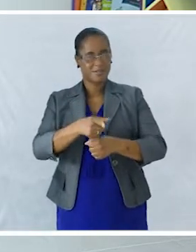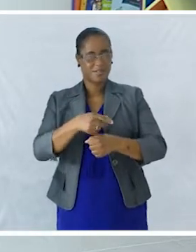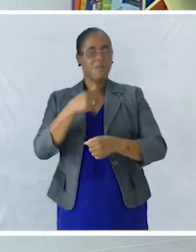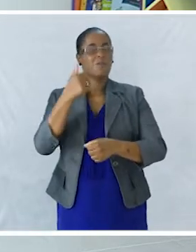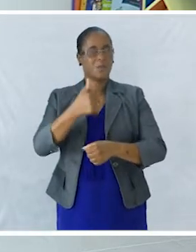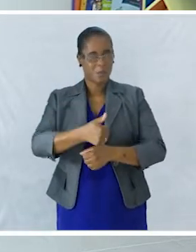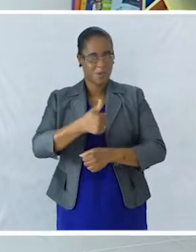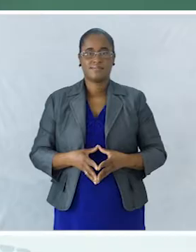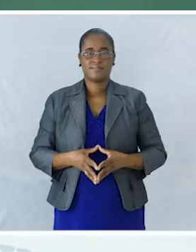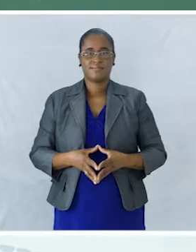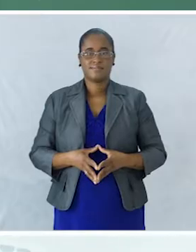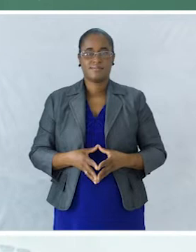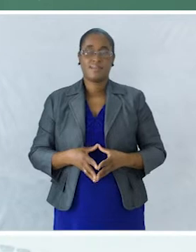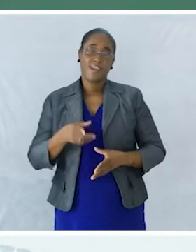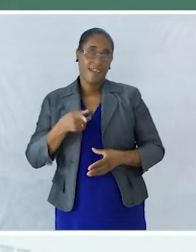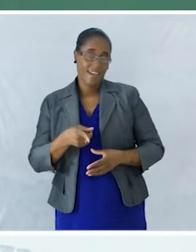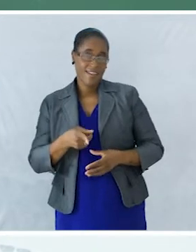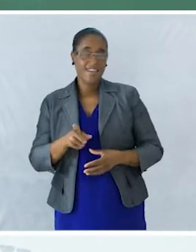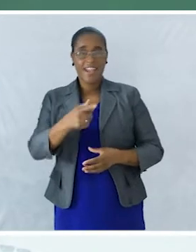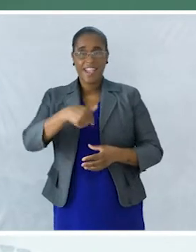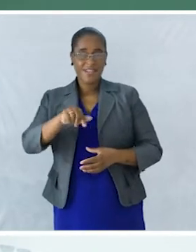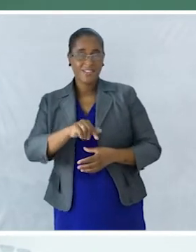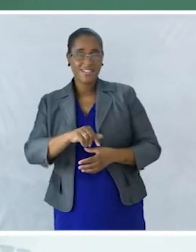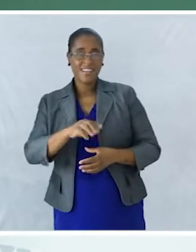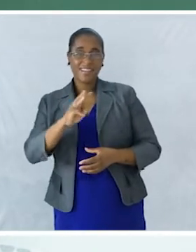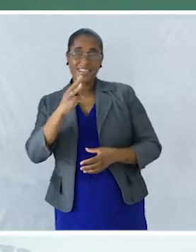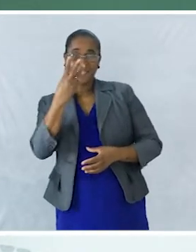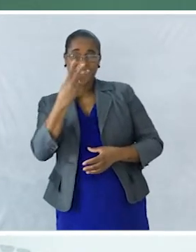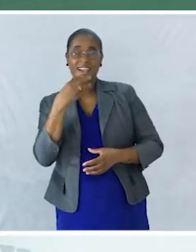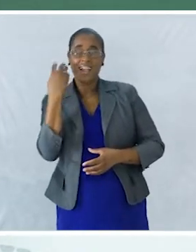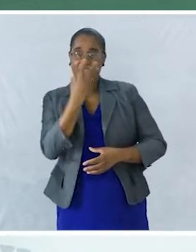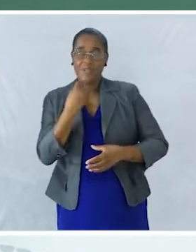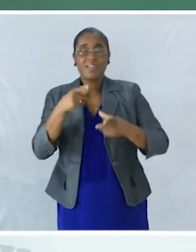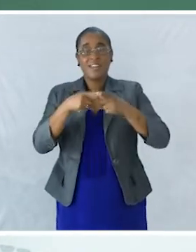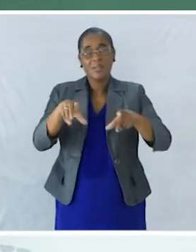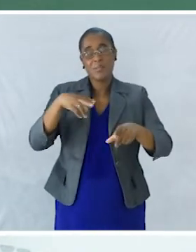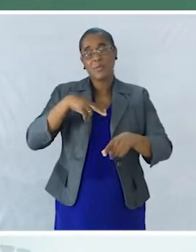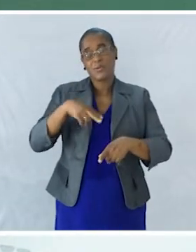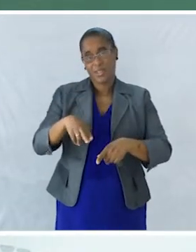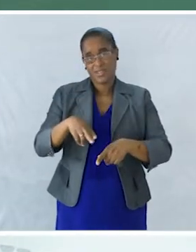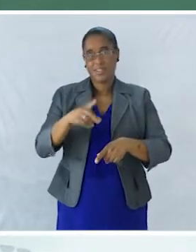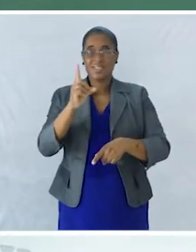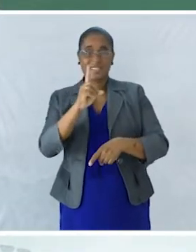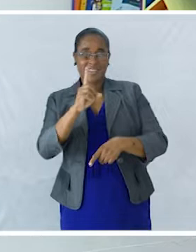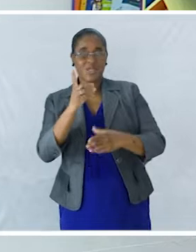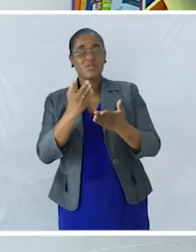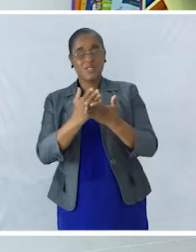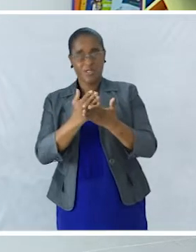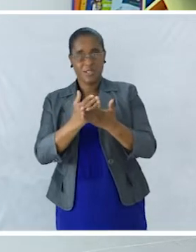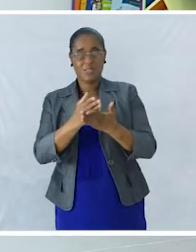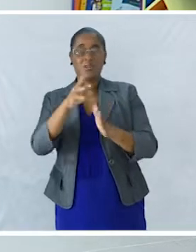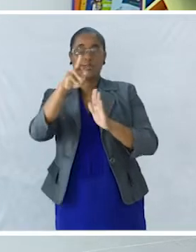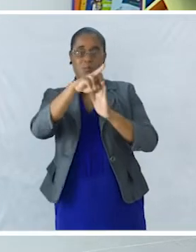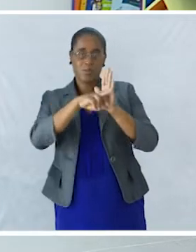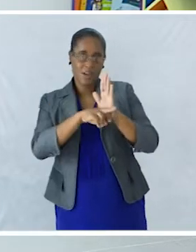Muito bem! Esta é a nossa terceira aula de língua portuguesa do sexto ano do